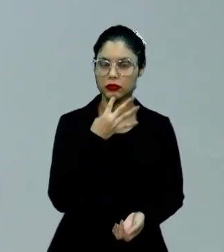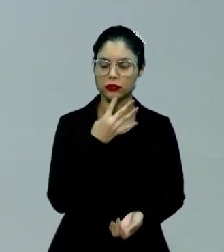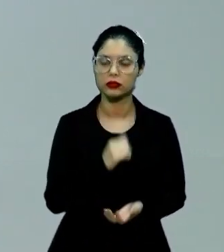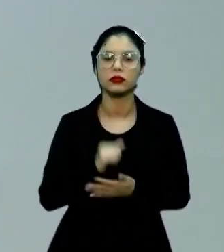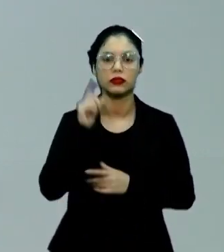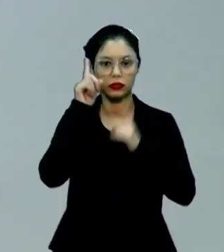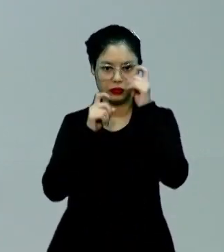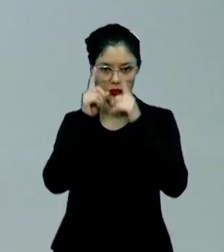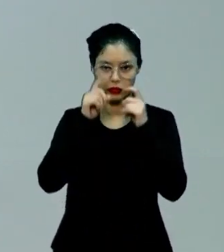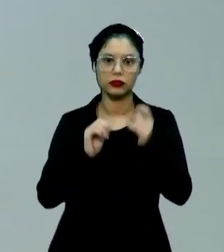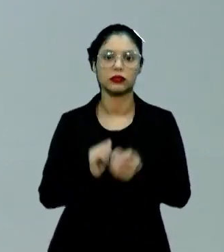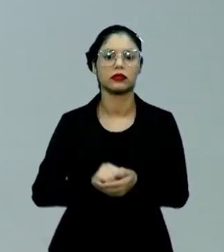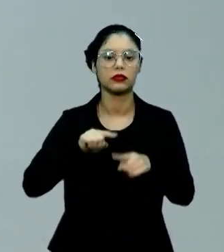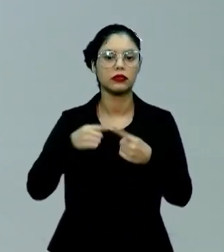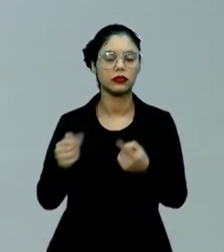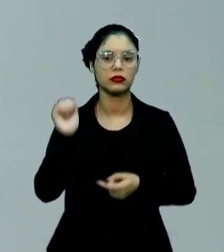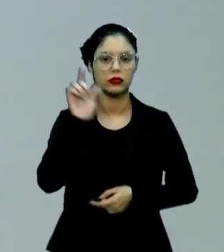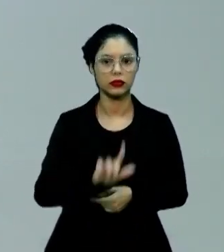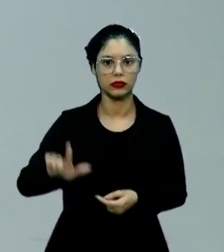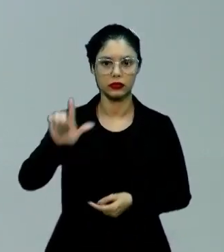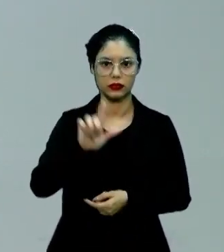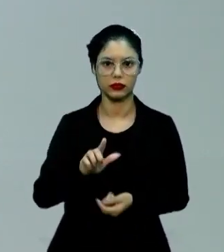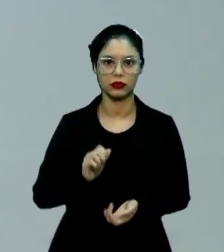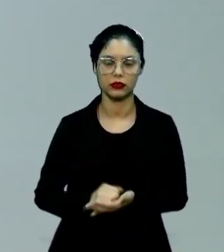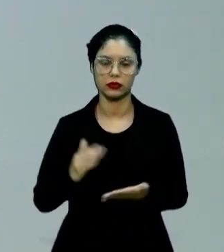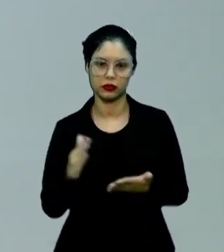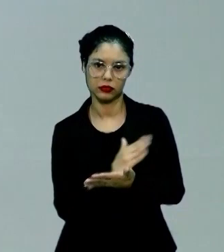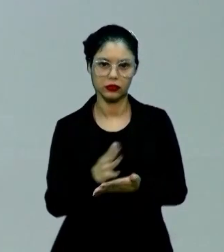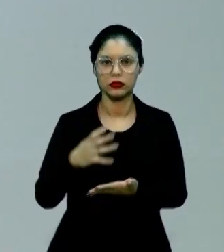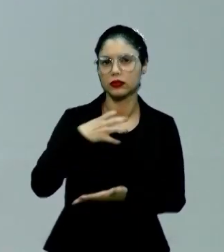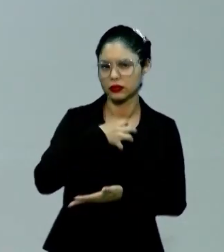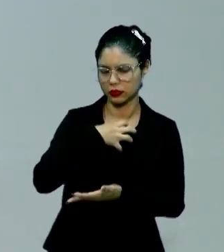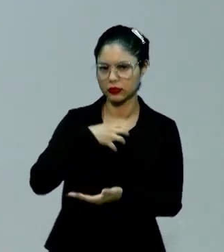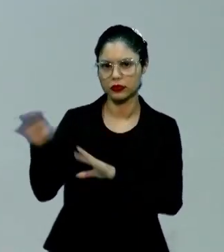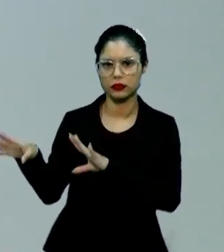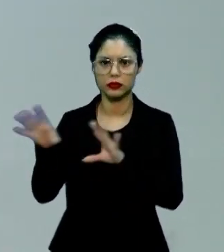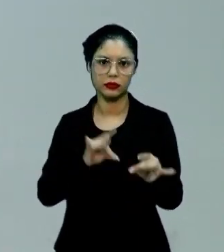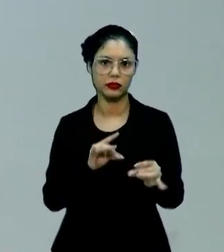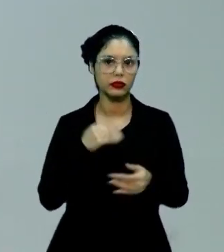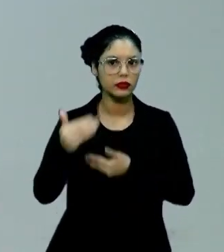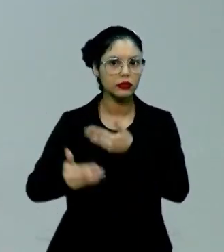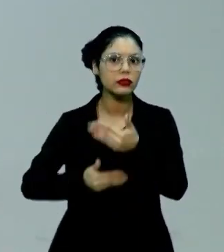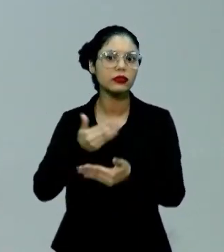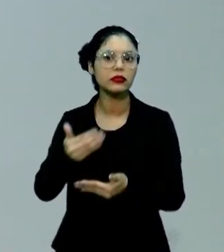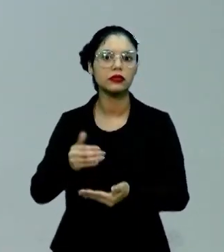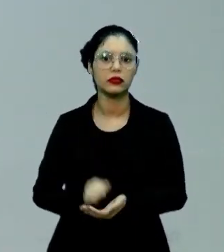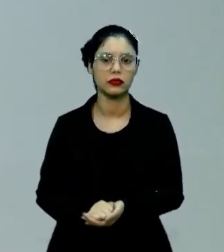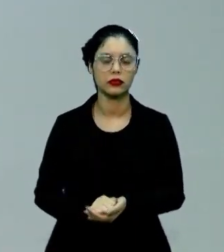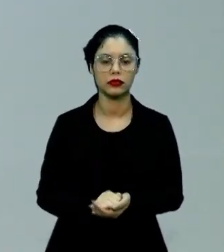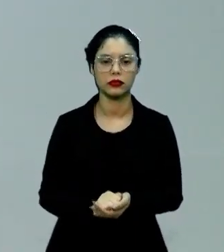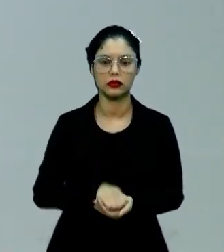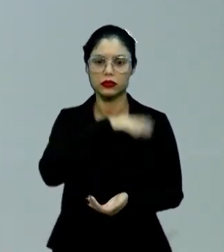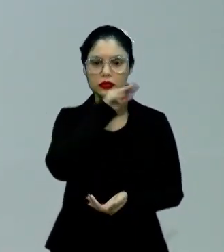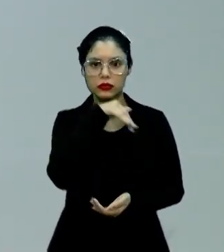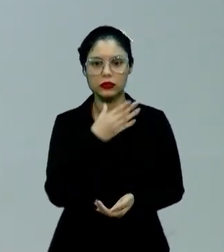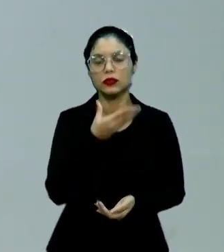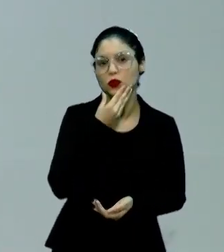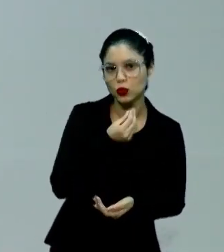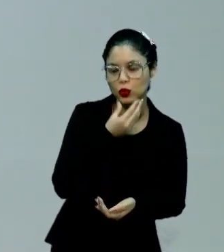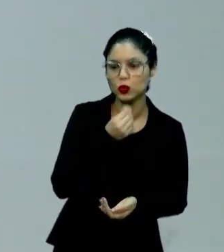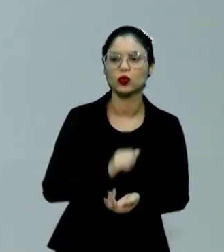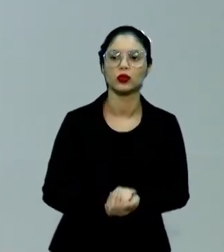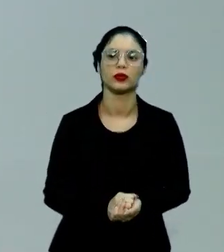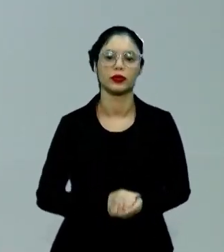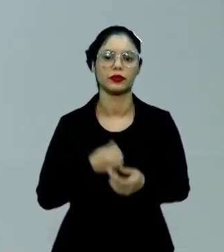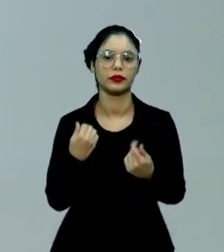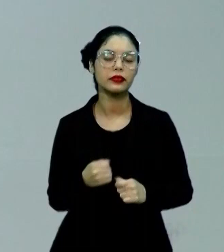expressão, mas a literatura, em alguns momentos, traz esse processo de animalização do homem, em que